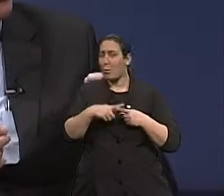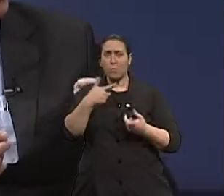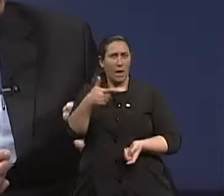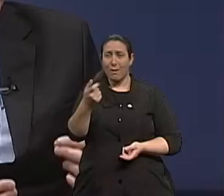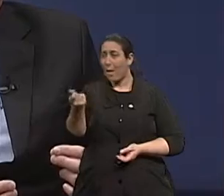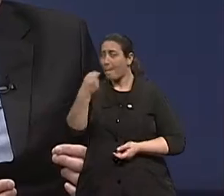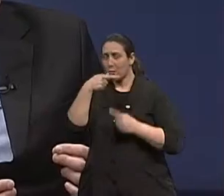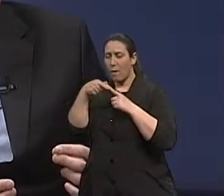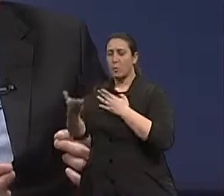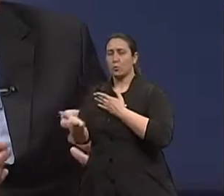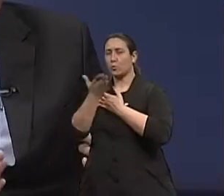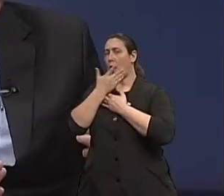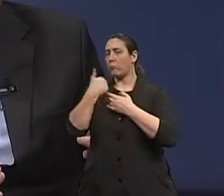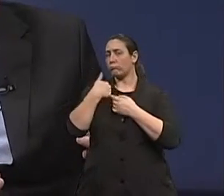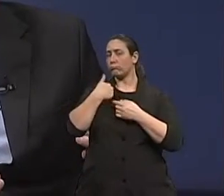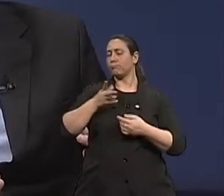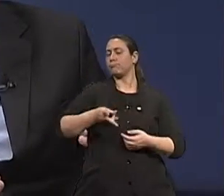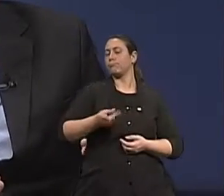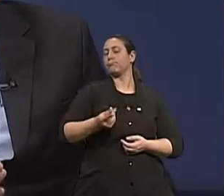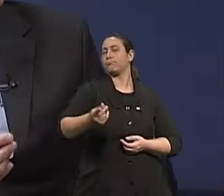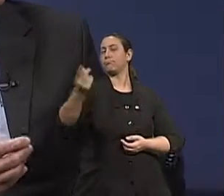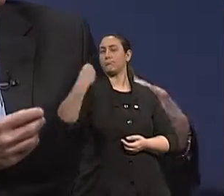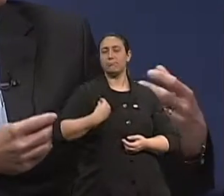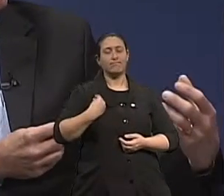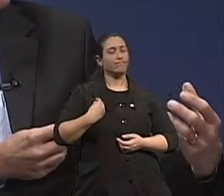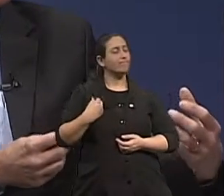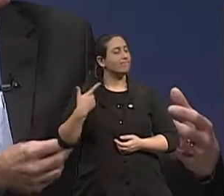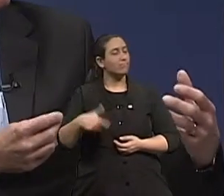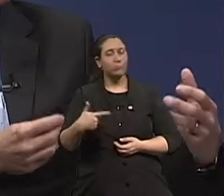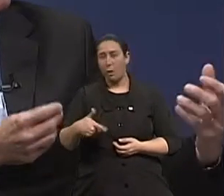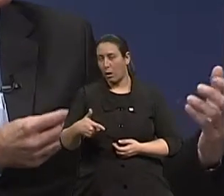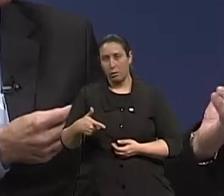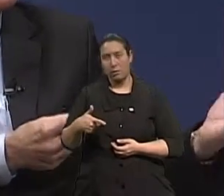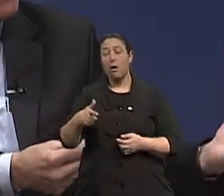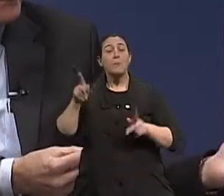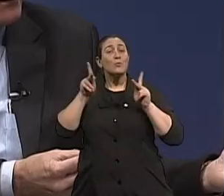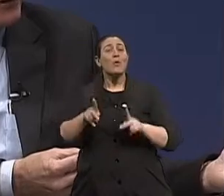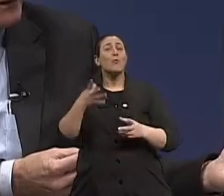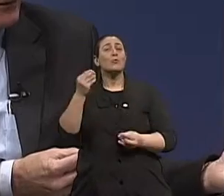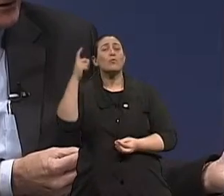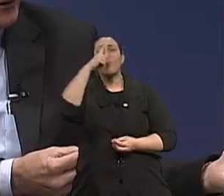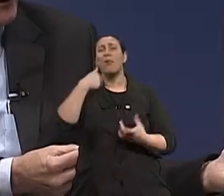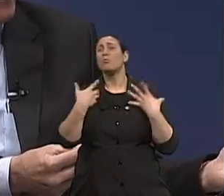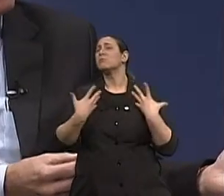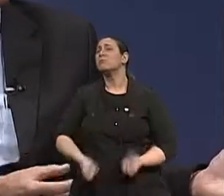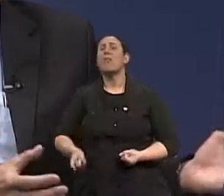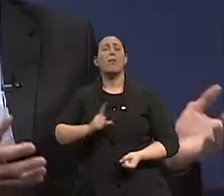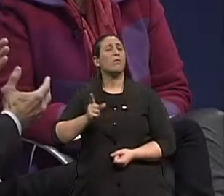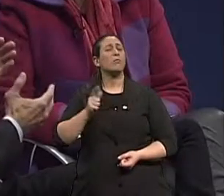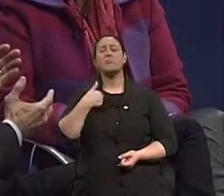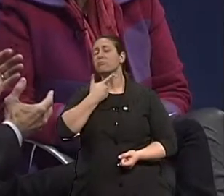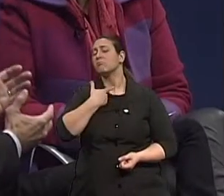mágico que eu possa utilizar, não existe isso. Então, assim, as pessoas têm muita dificuldade de aceitar essa fase da vida. Tem gente,